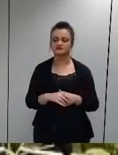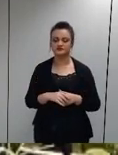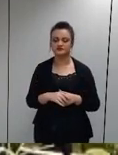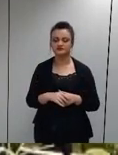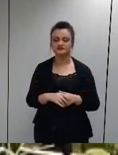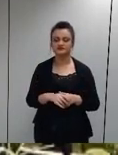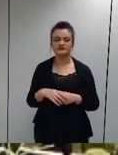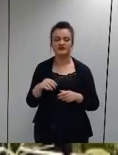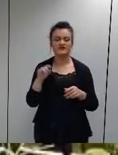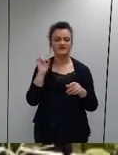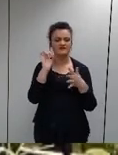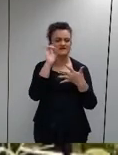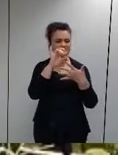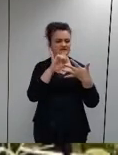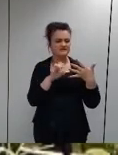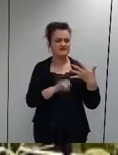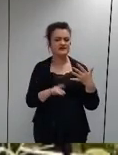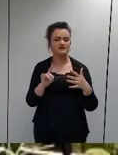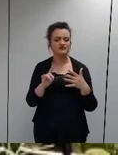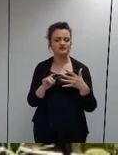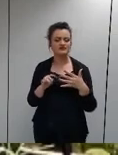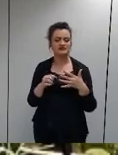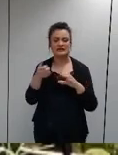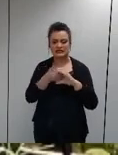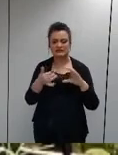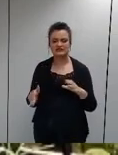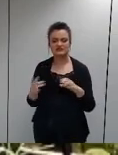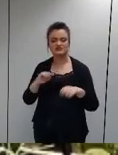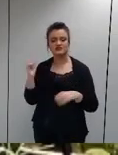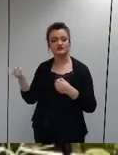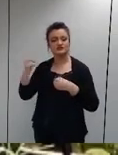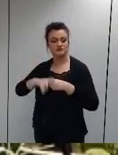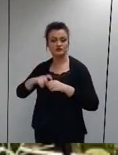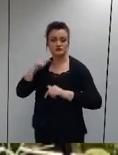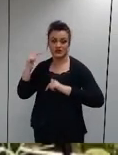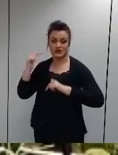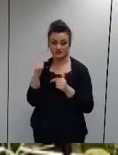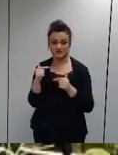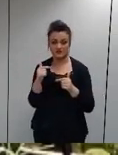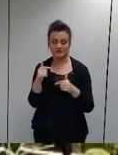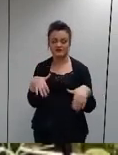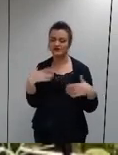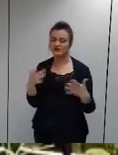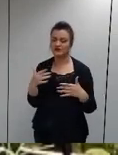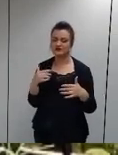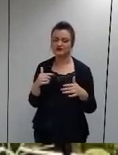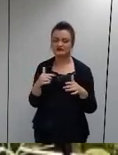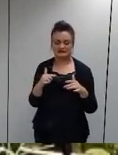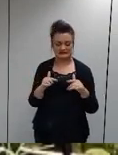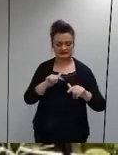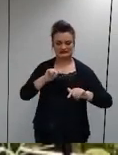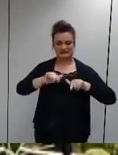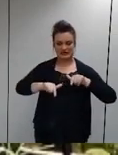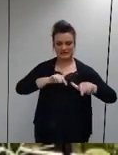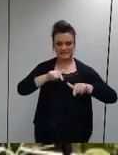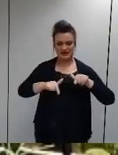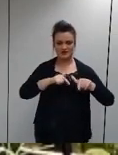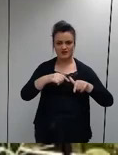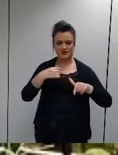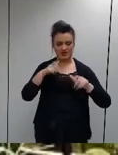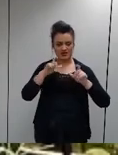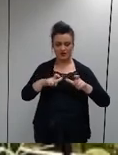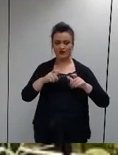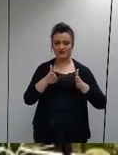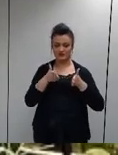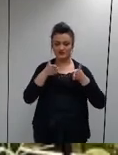qualquer lugar. Então, ele sai dessa noção do lugar físico do trabalho e a gente começa